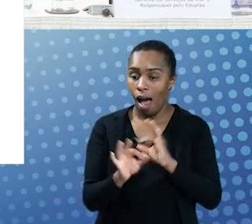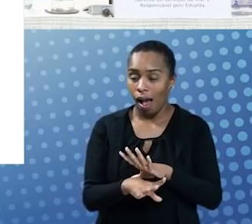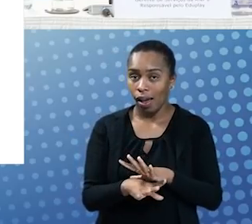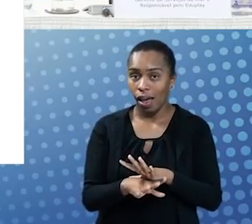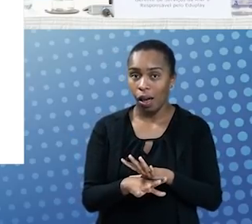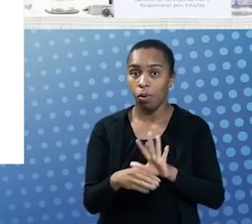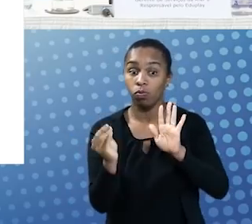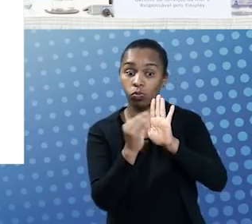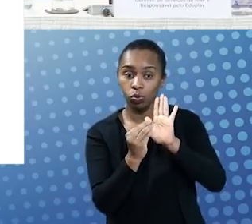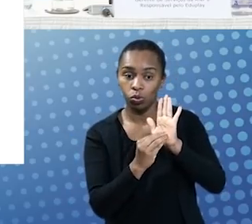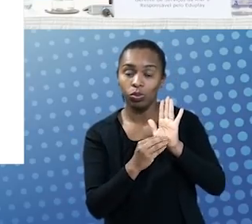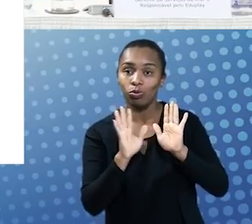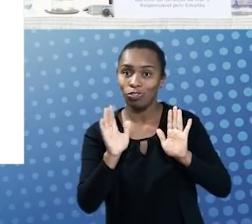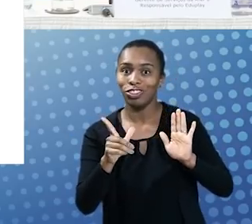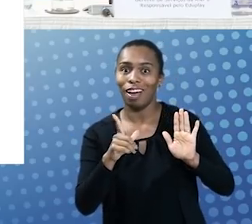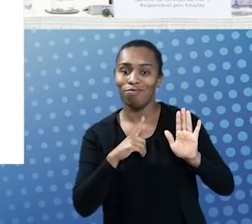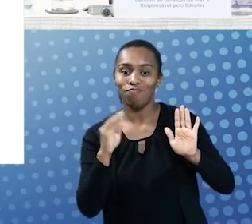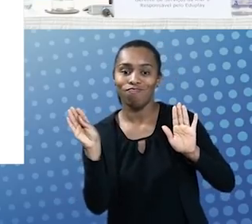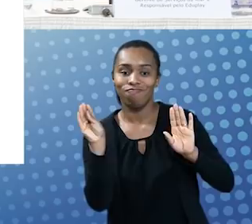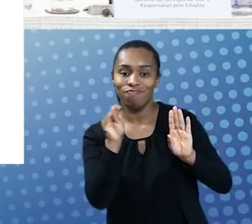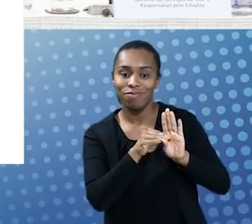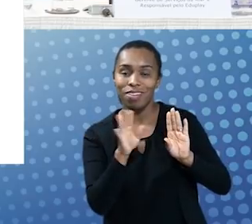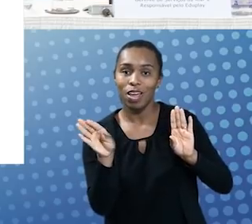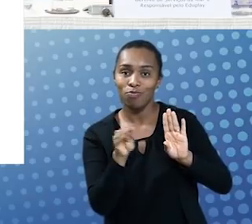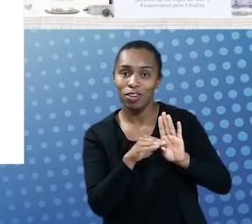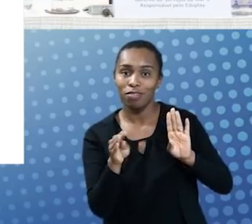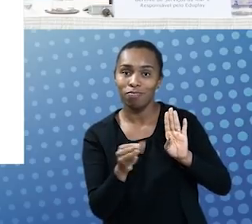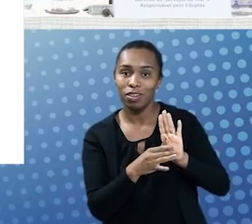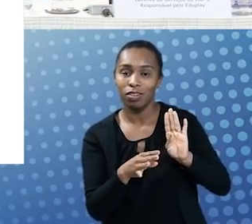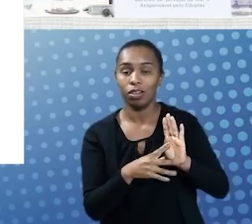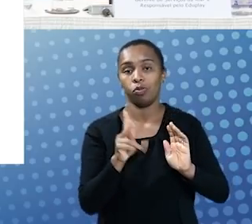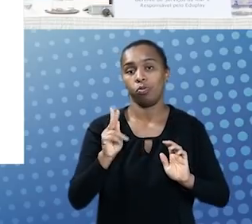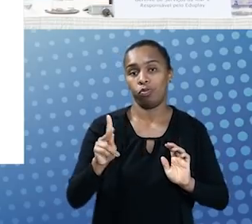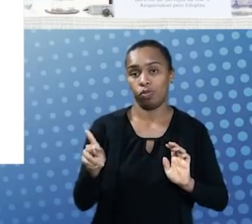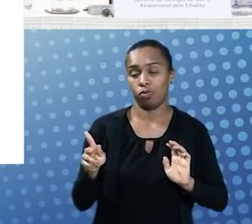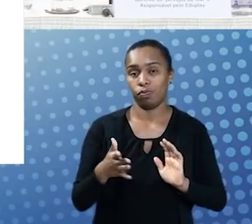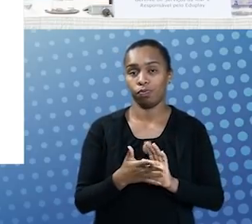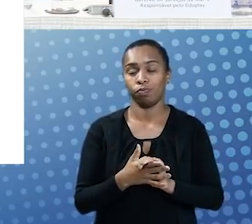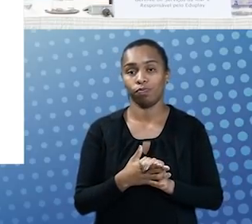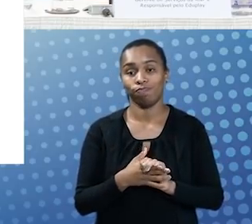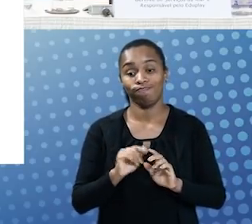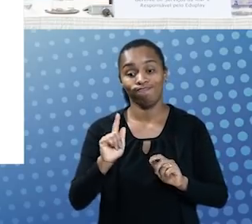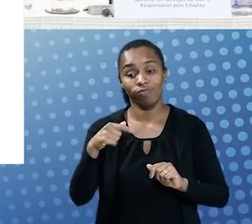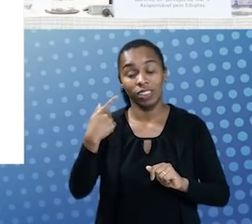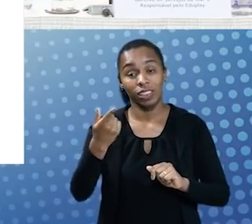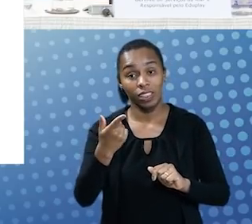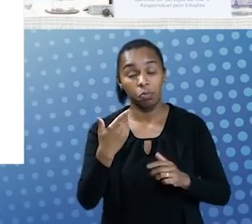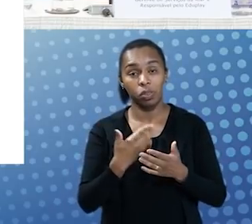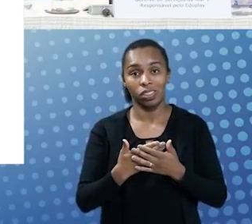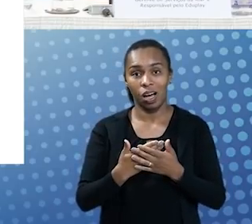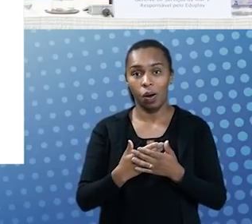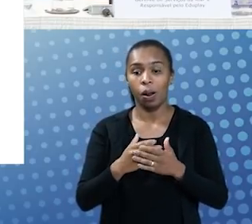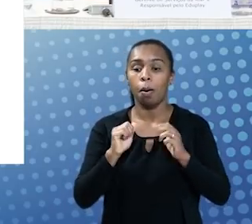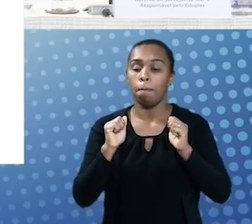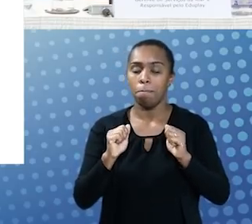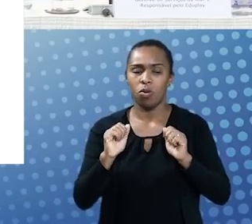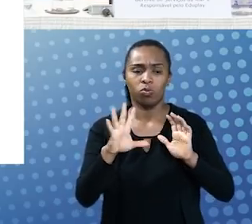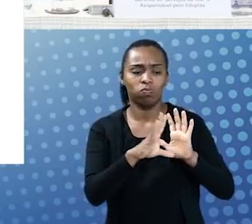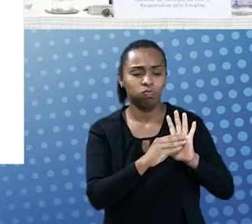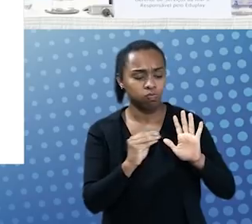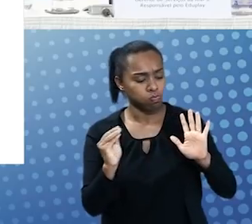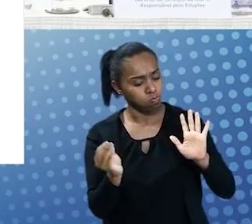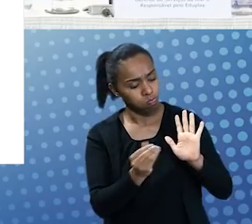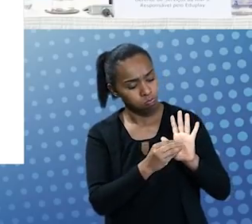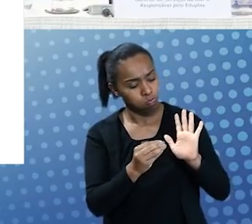disponível no canal do professor dentro do Eduplay. Então, imediatamente após a aula, ele já pode embedar esse conteúdo